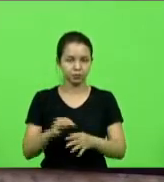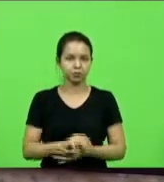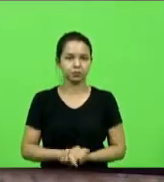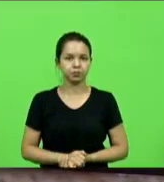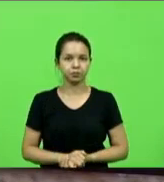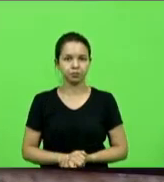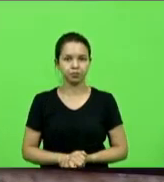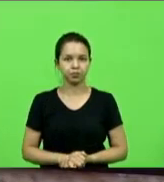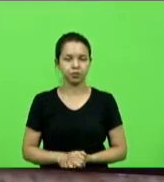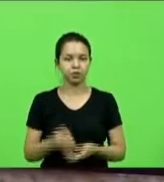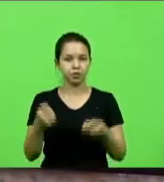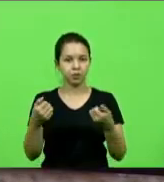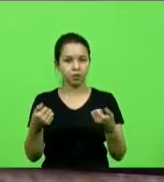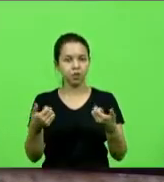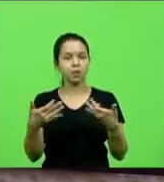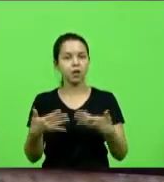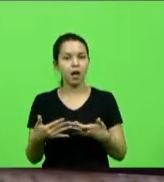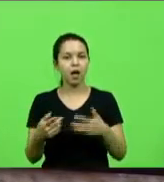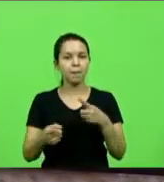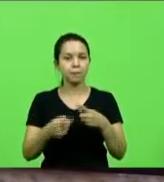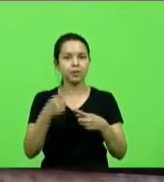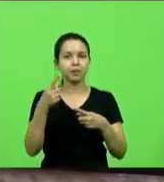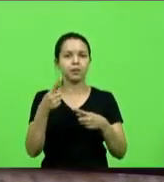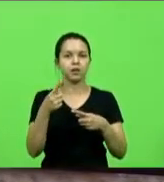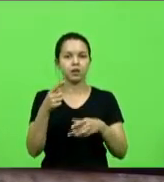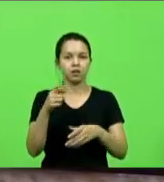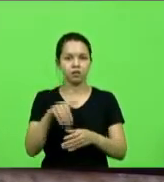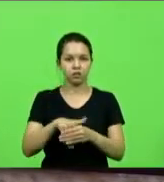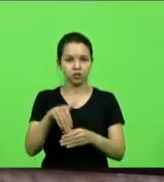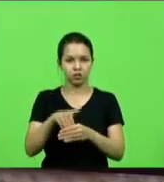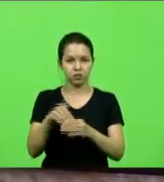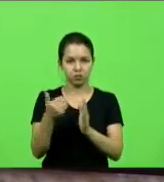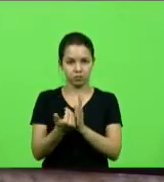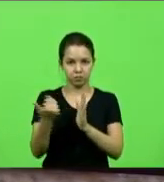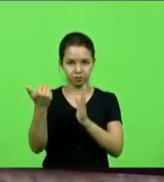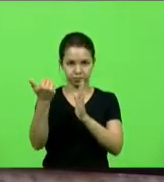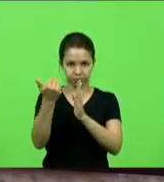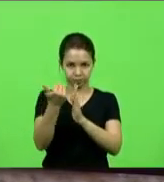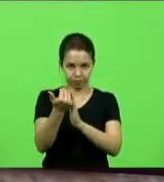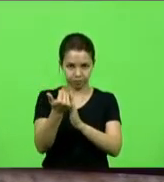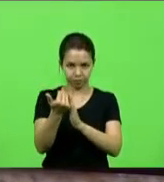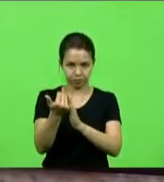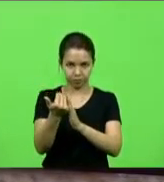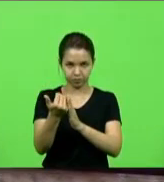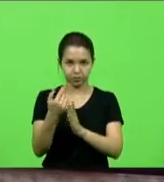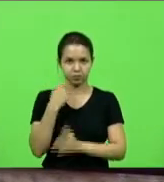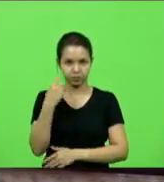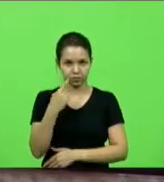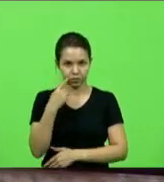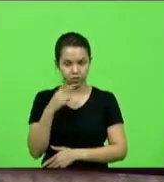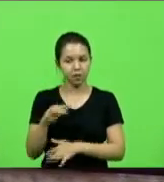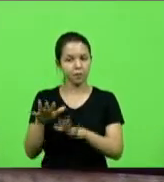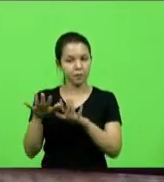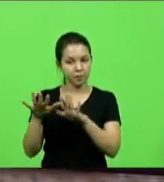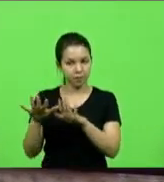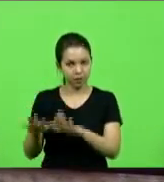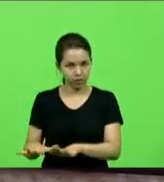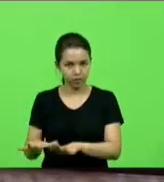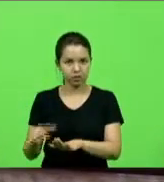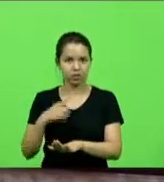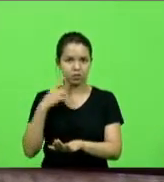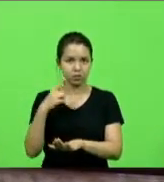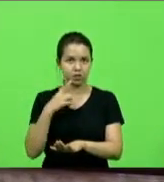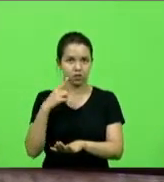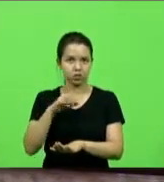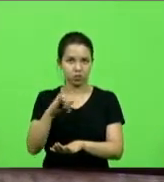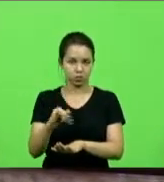votação, senhor presidente, senhores deputados, pela maioria dos deputados, em manter o deputado Júlio no seu cargo, que nada tem